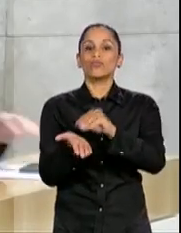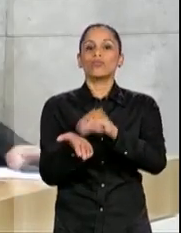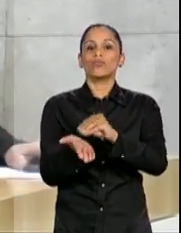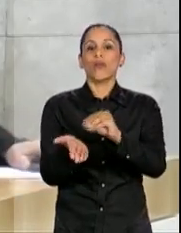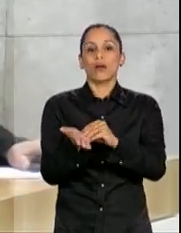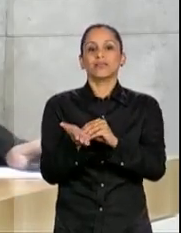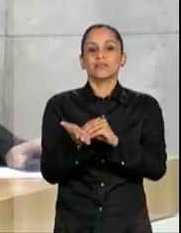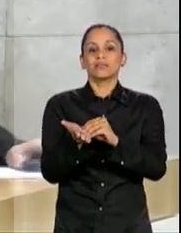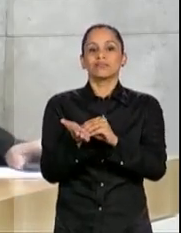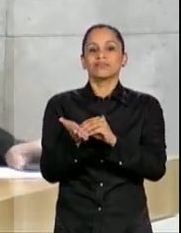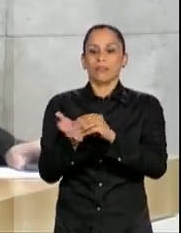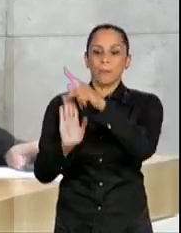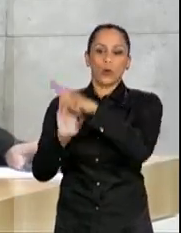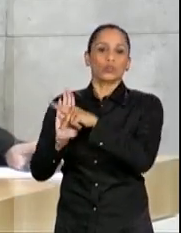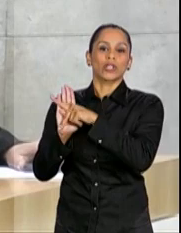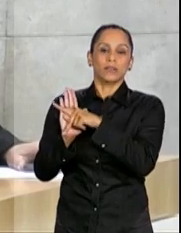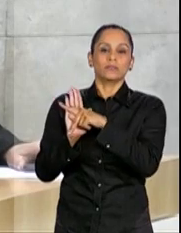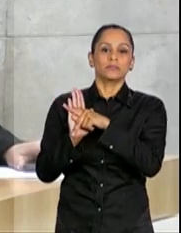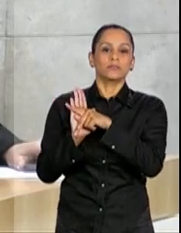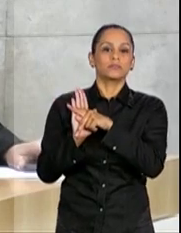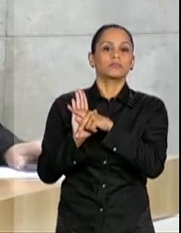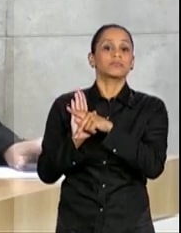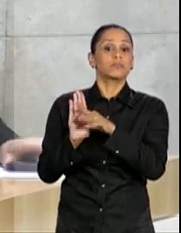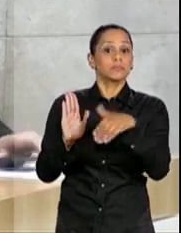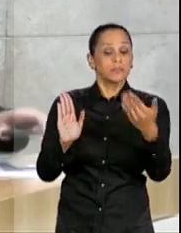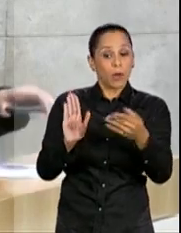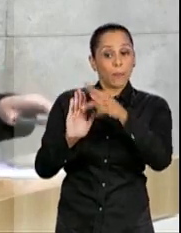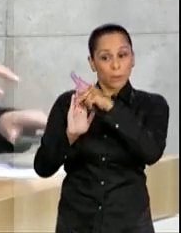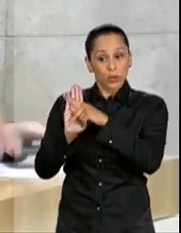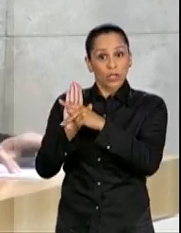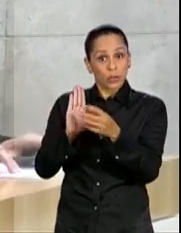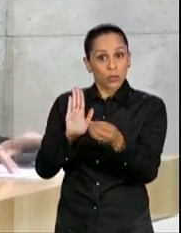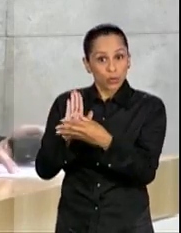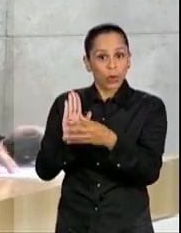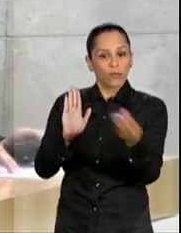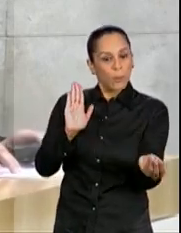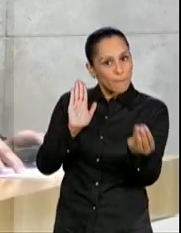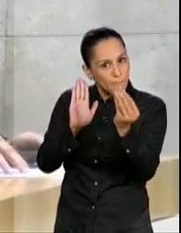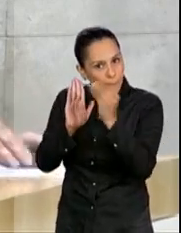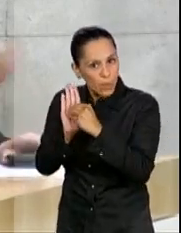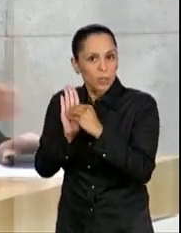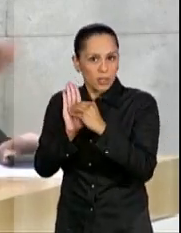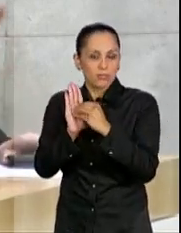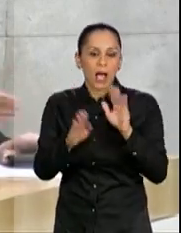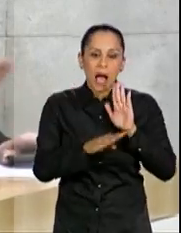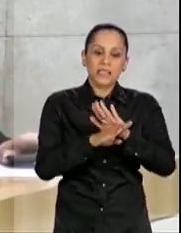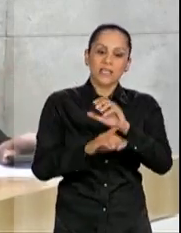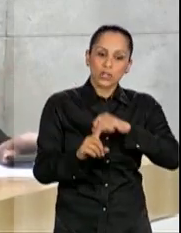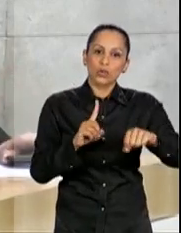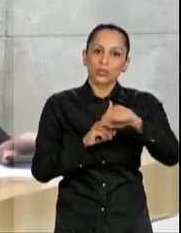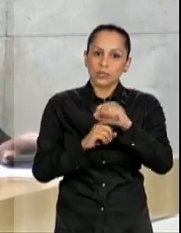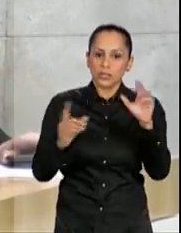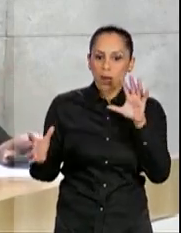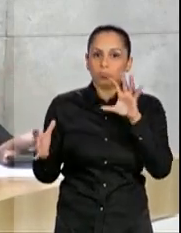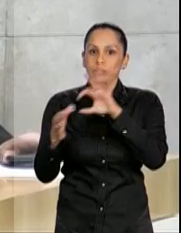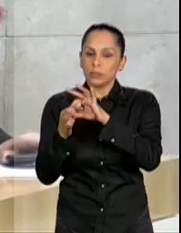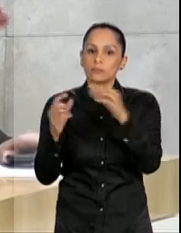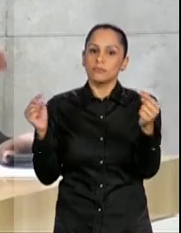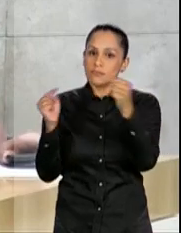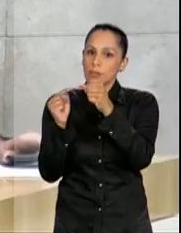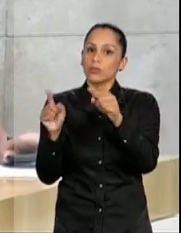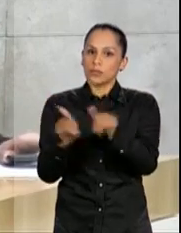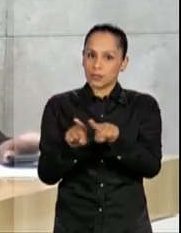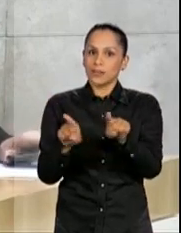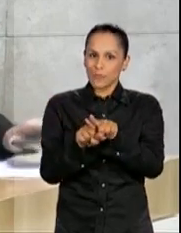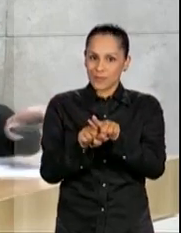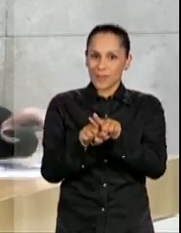como deveria. Vamos querer incluir isso mais detalhadamente no texto da política municipal sobre drogas, mas